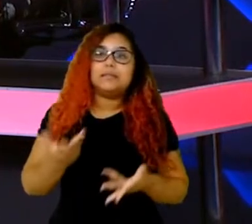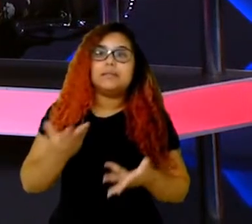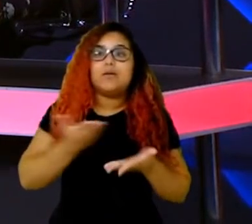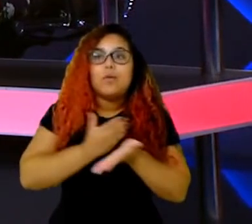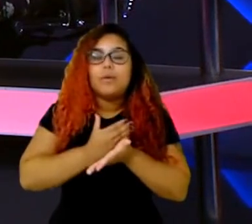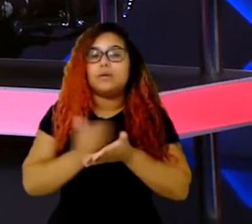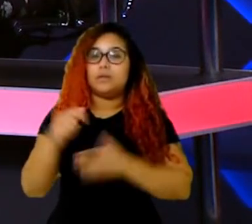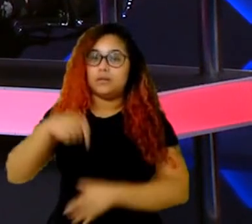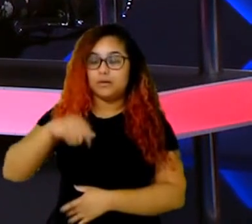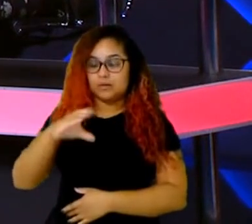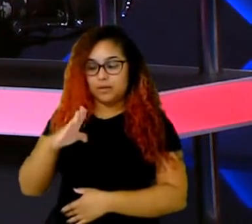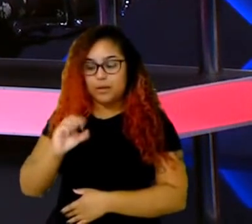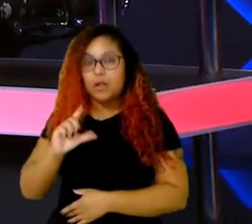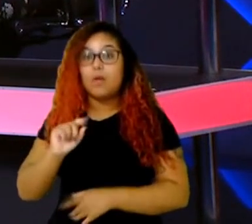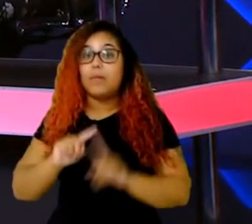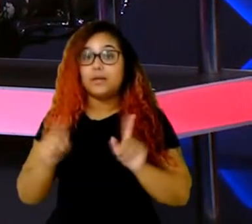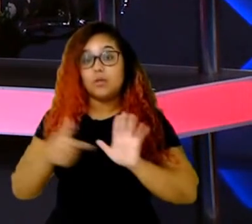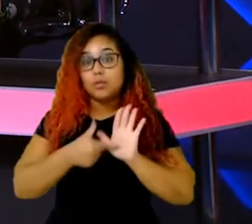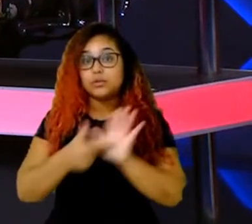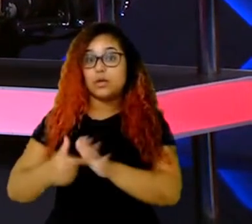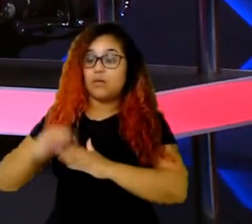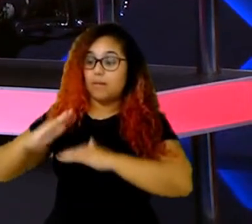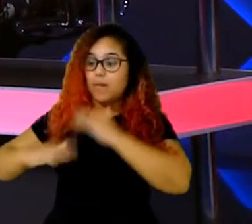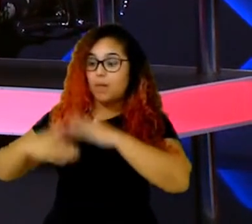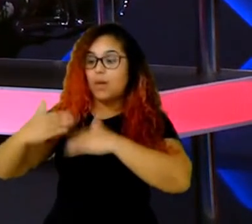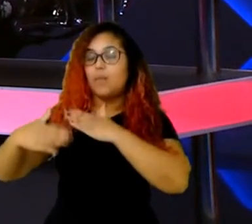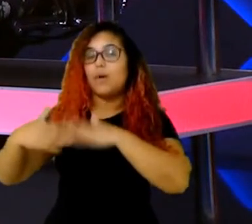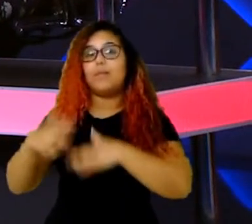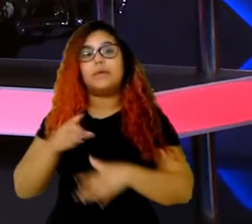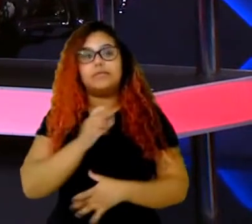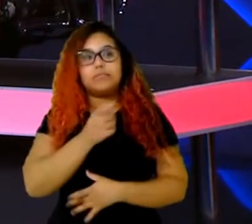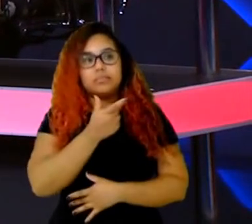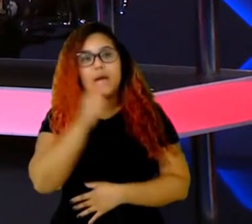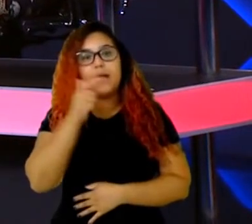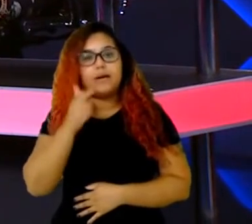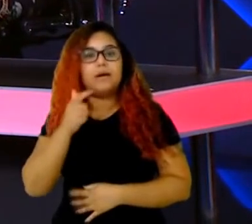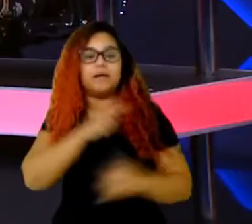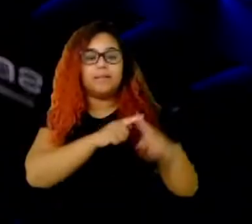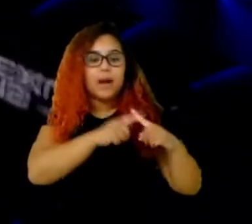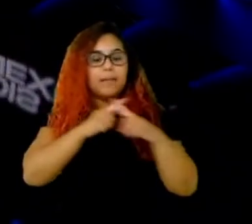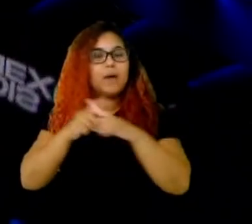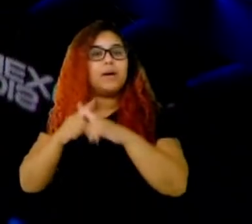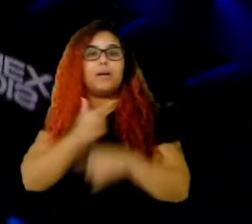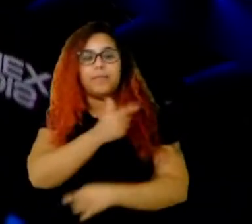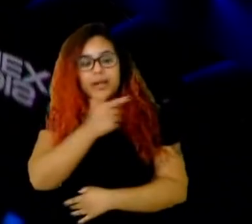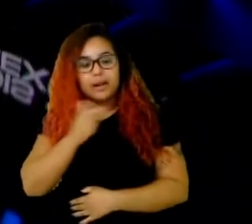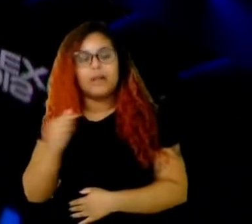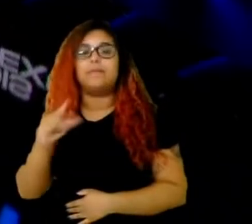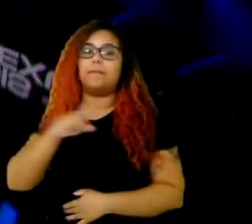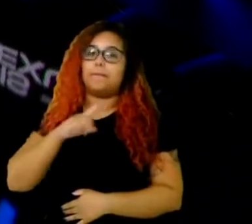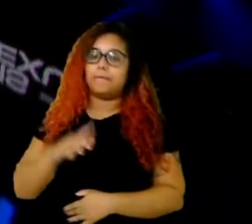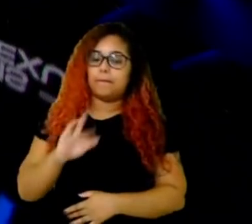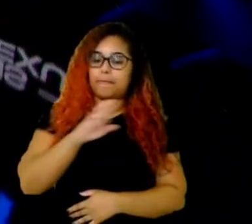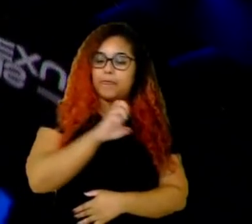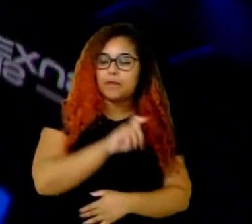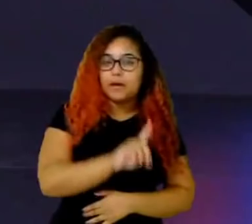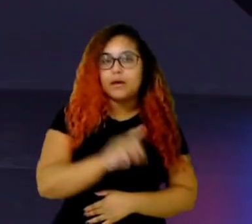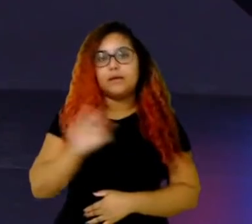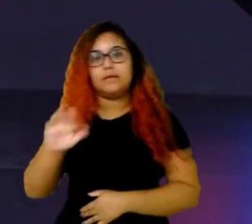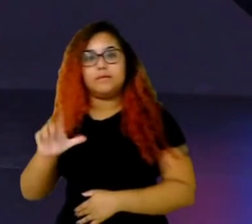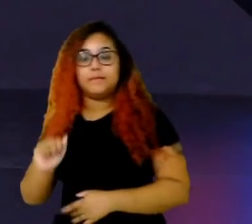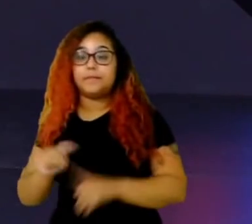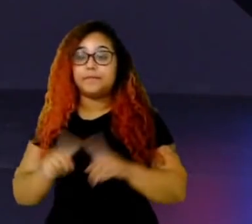eu espero. Cada rodada, a gente tá falando, Flamengo. Tá reagindo. Flamengo começou fazendo não o quê. Mas momento da Red agora. Eles tiraram o Grevittar,